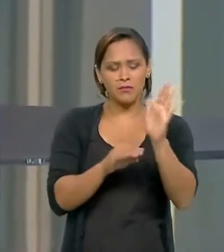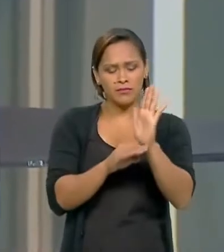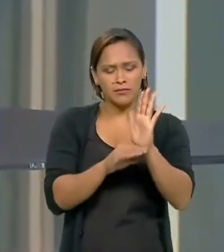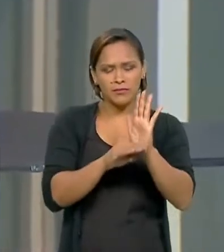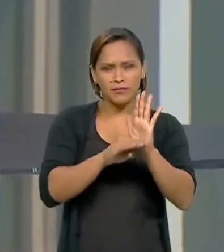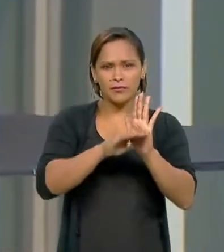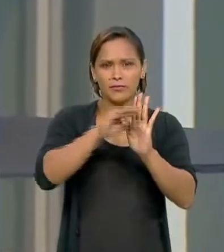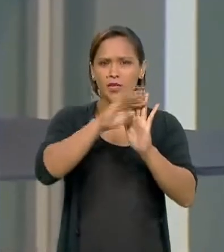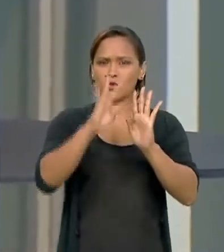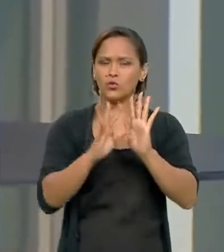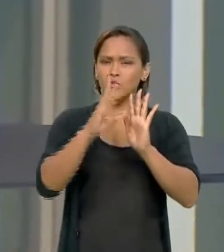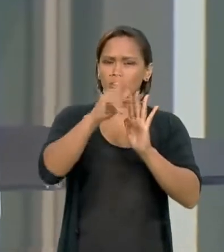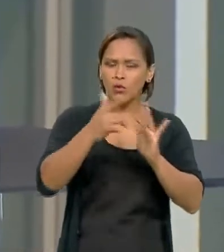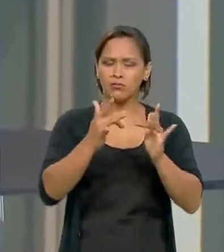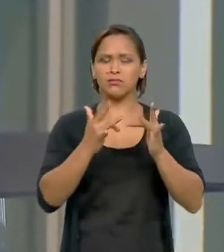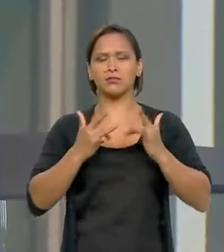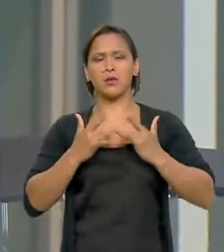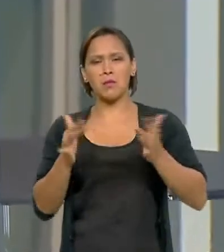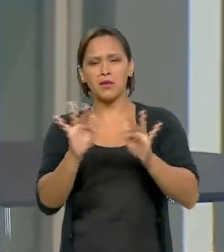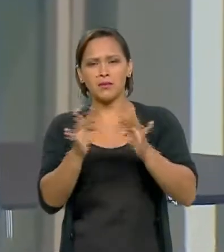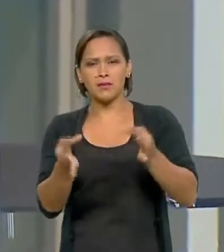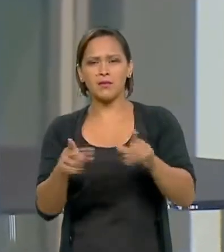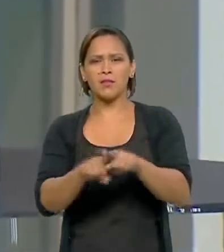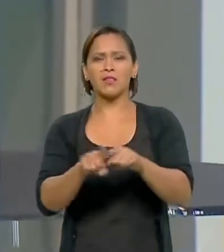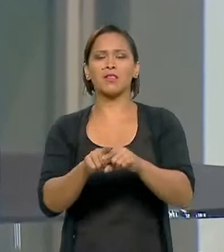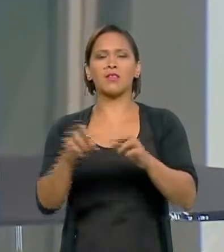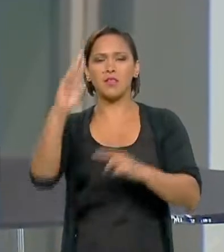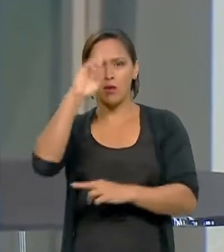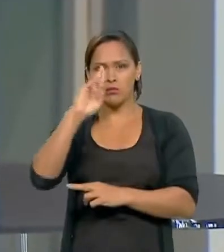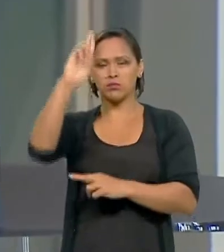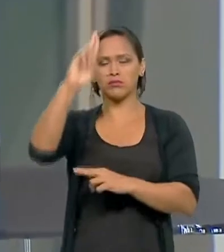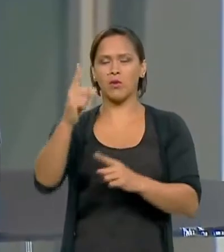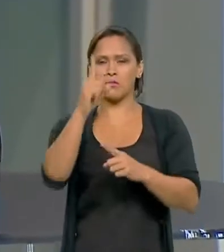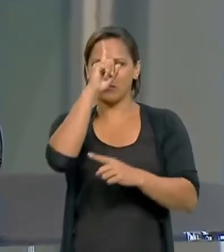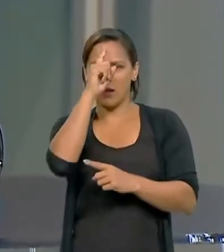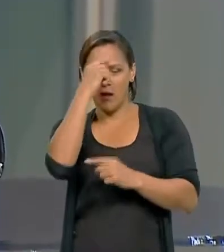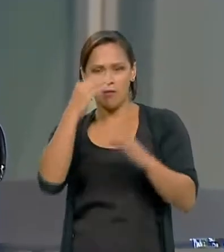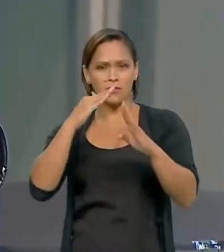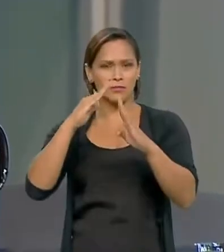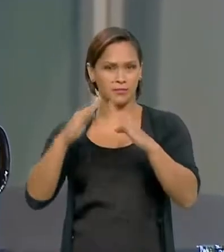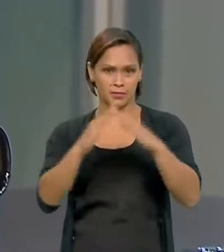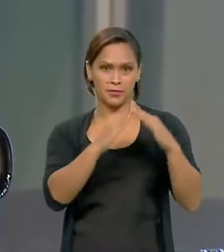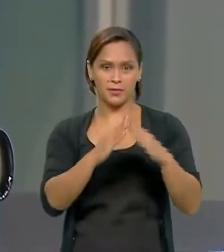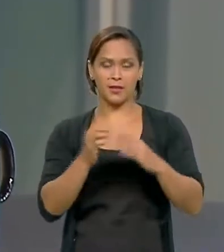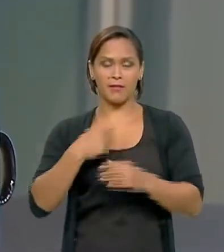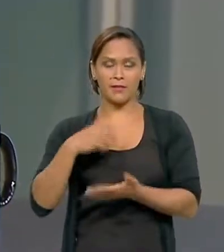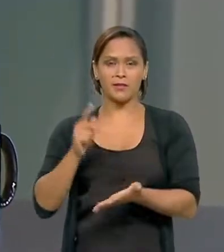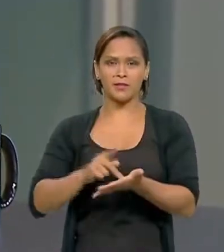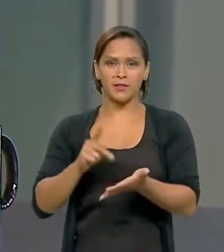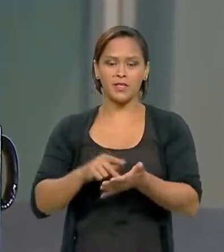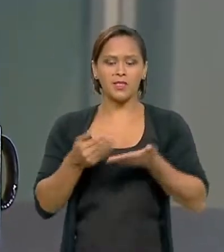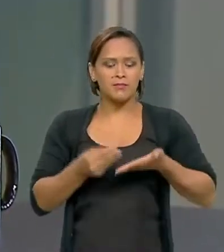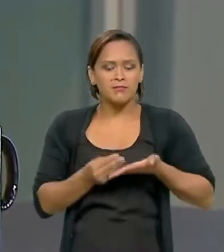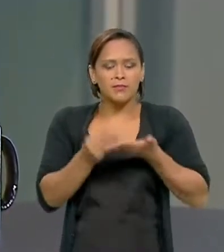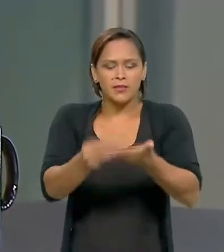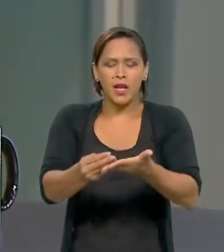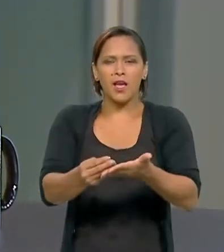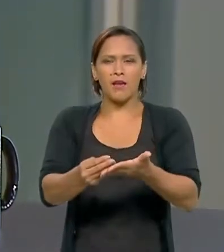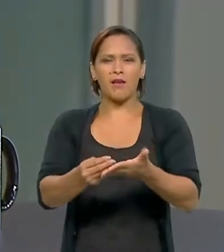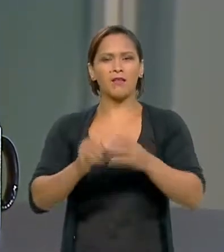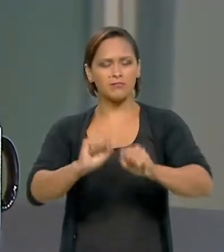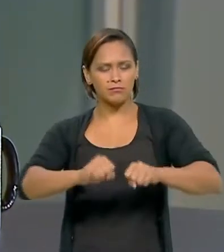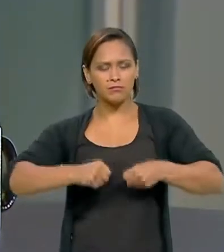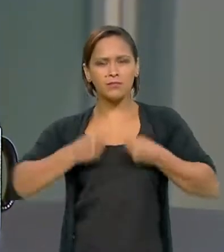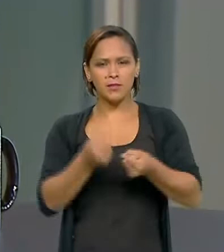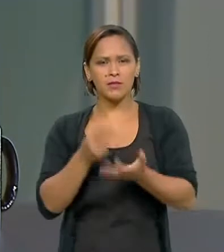mais simples até os donos de hospital, eles realmente se entregaram ao problema, eles